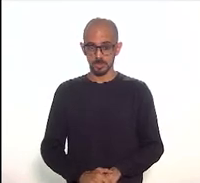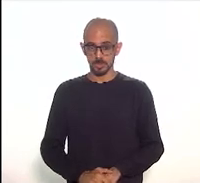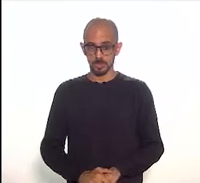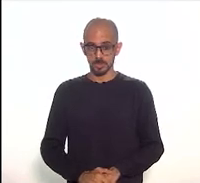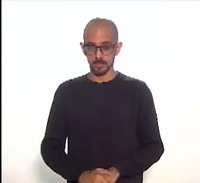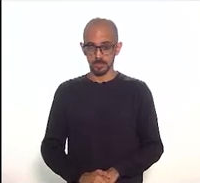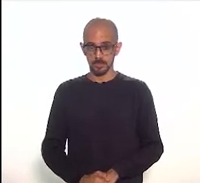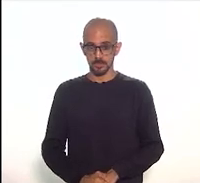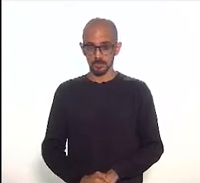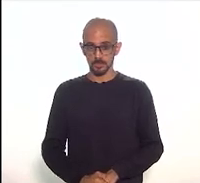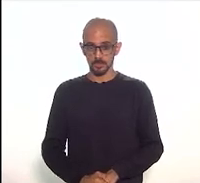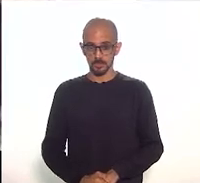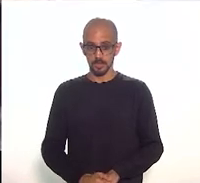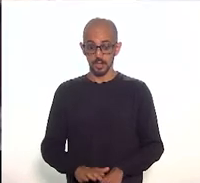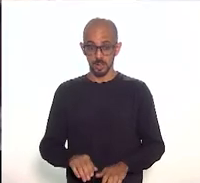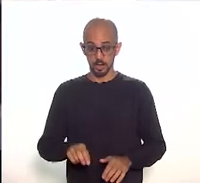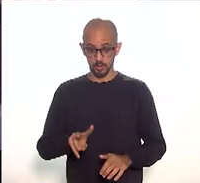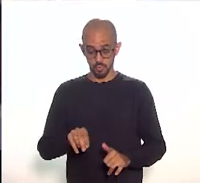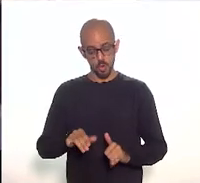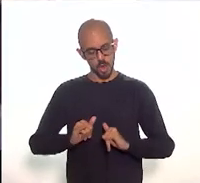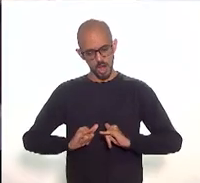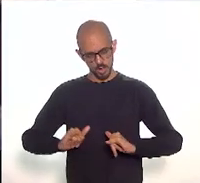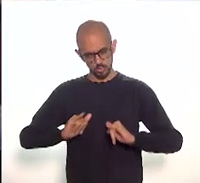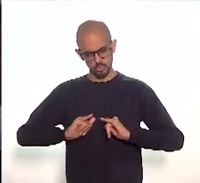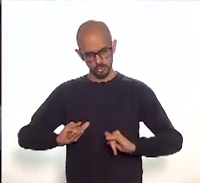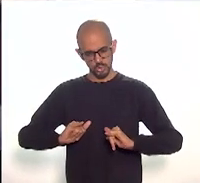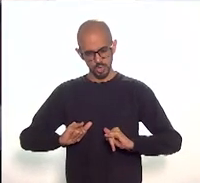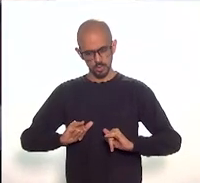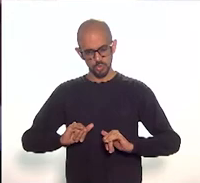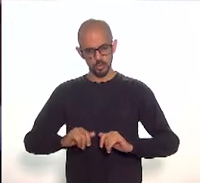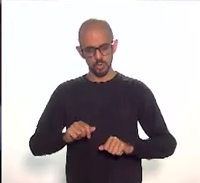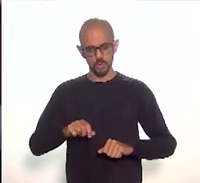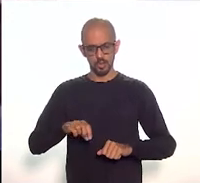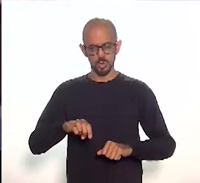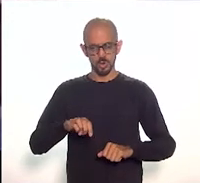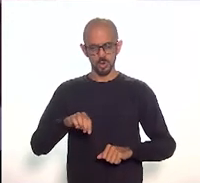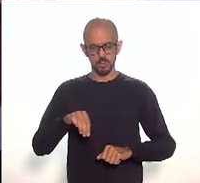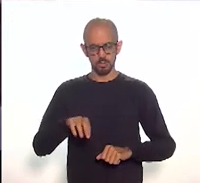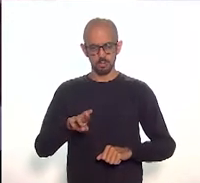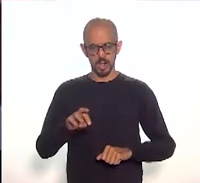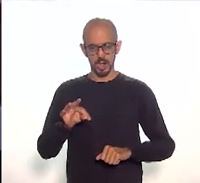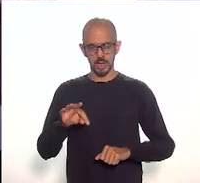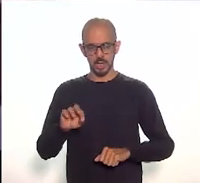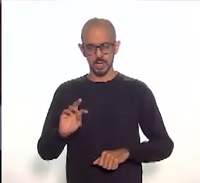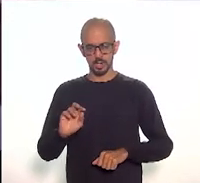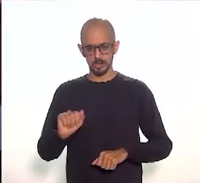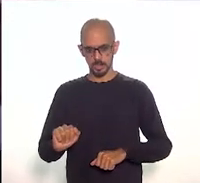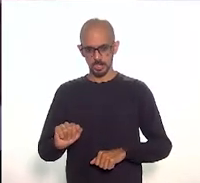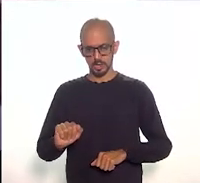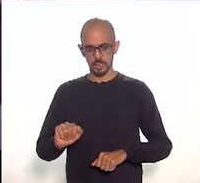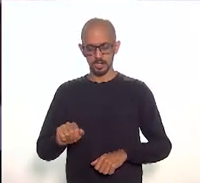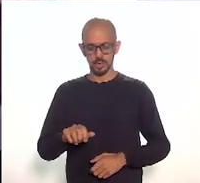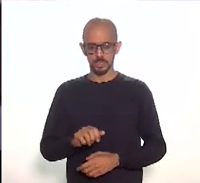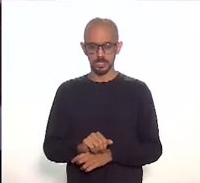Eu vou anunciando Marta Niclaus,